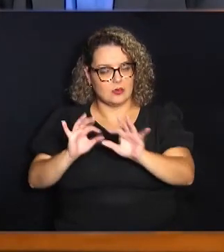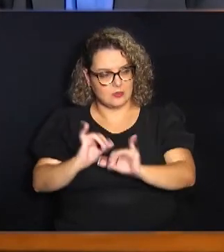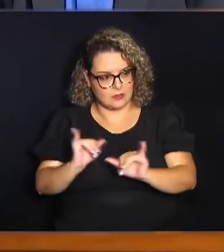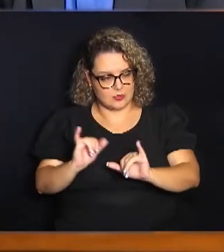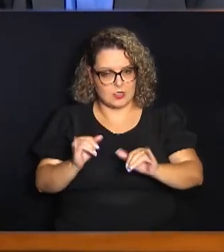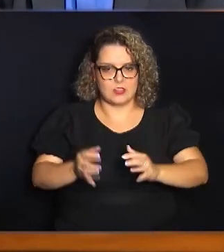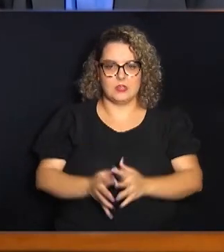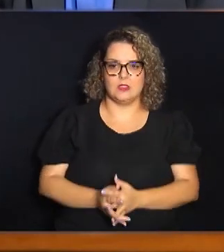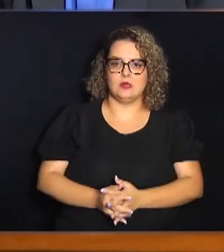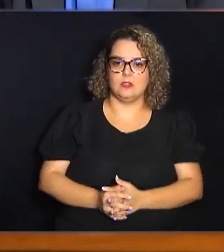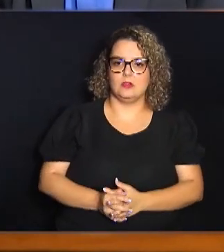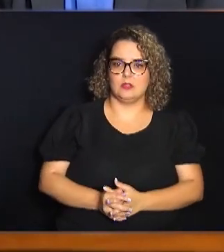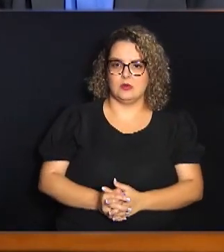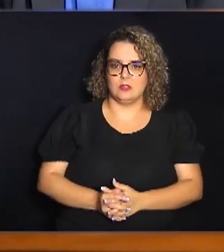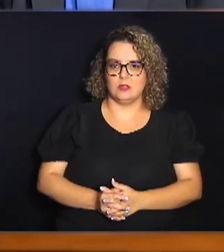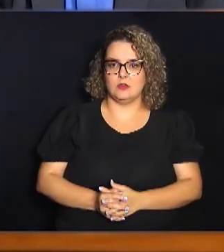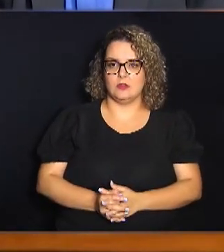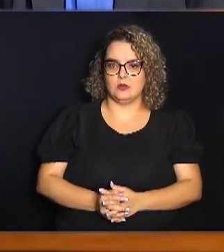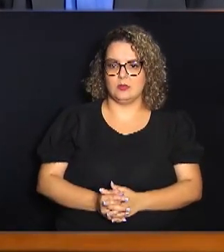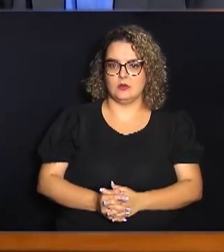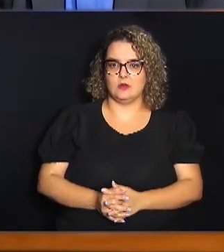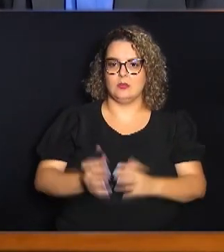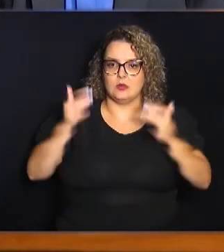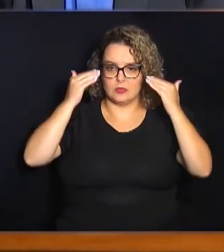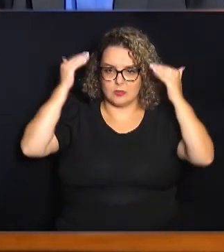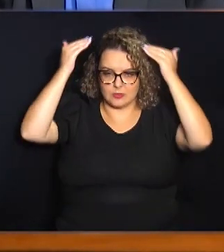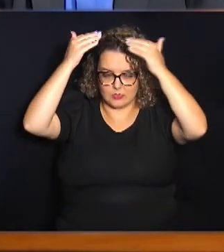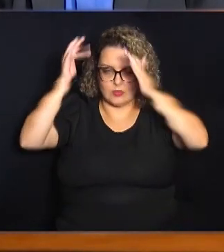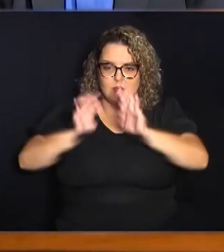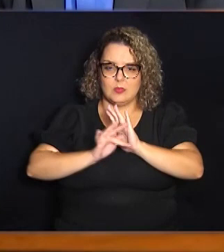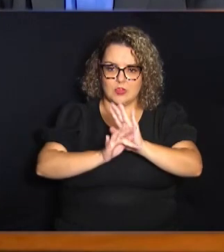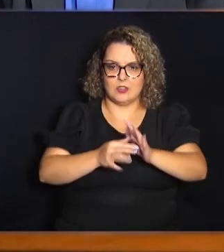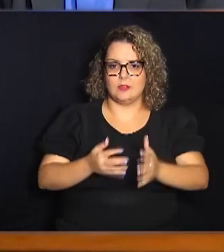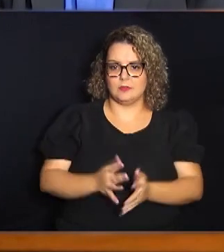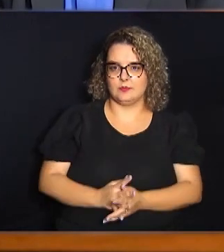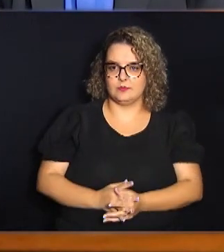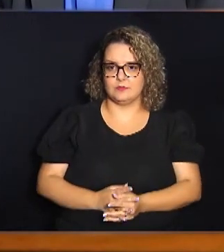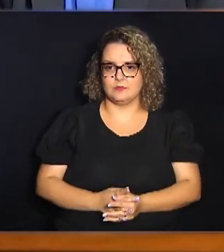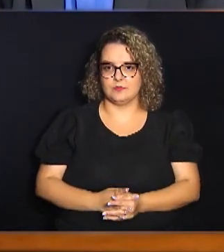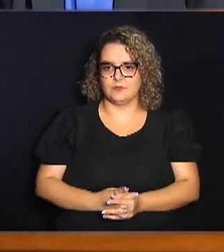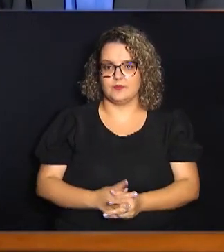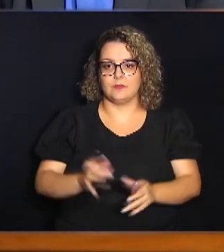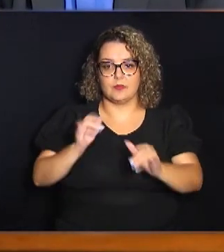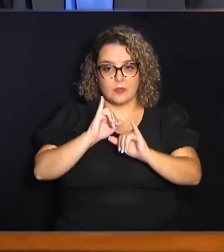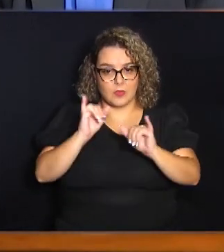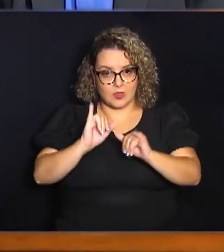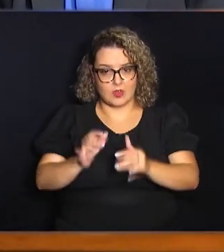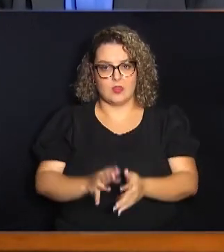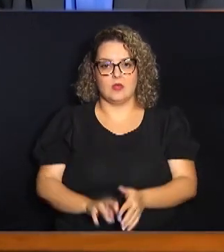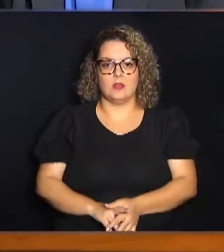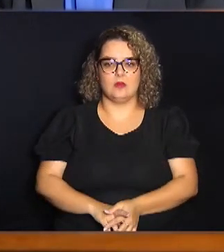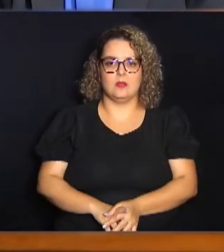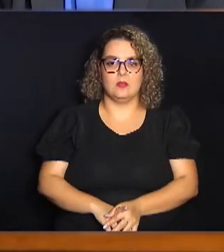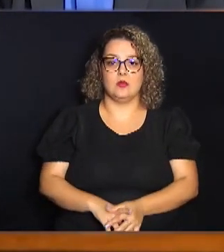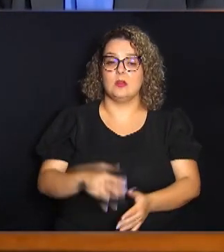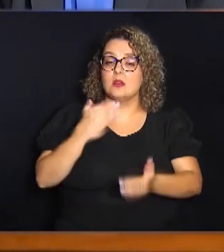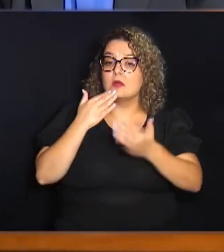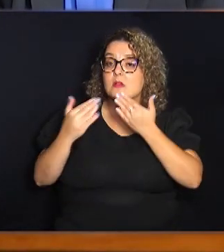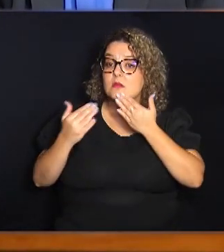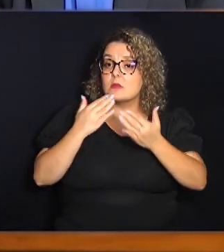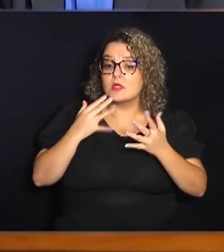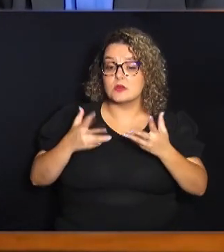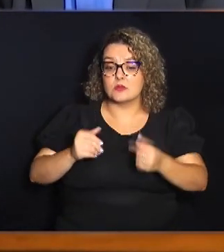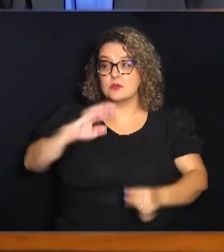Quando ele, nessa mensagem, conclama aos brasileiros